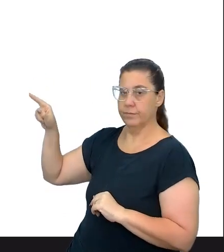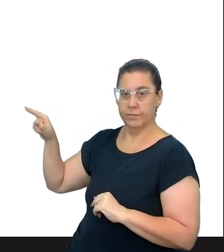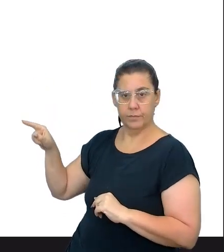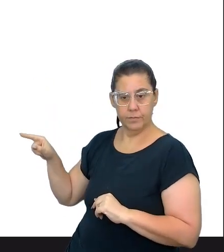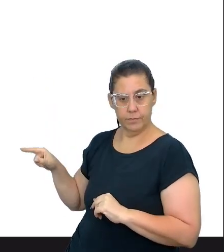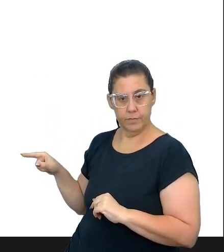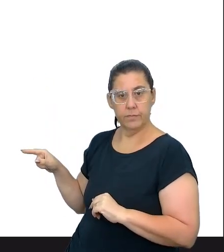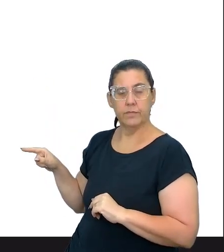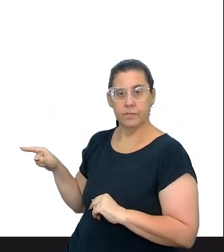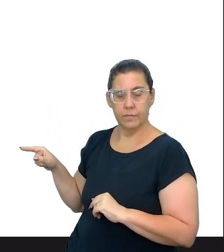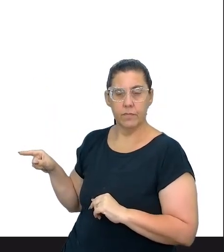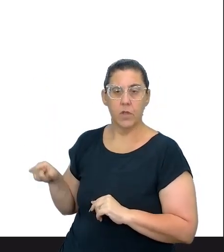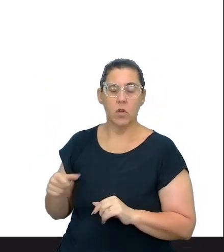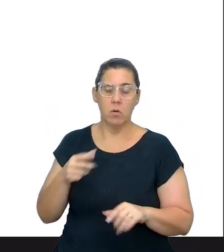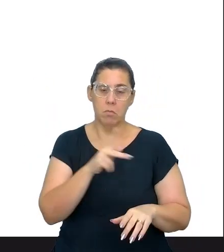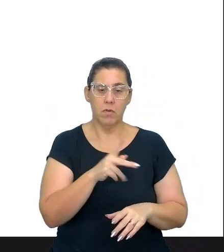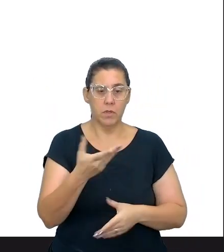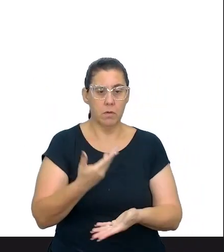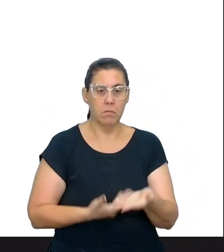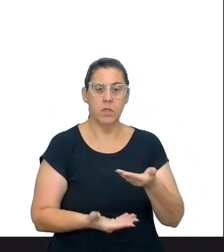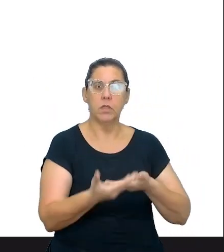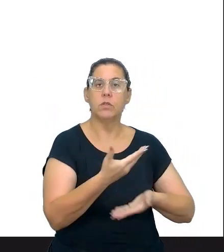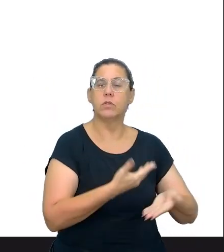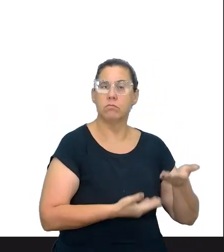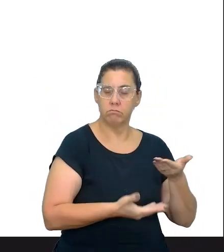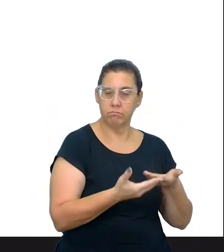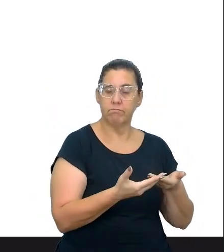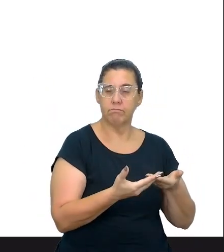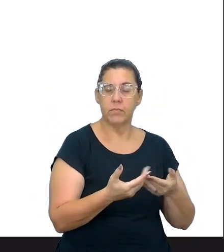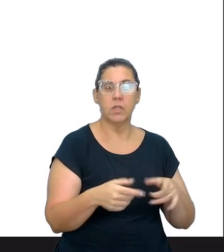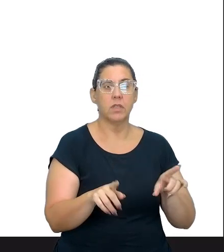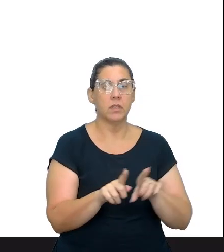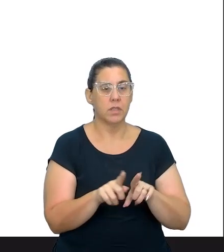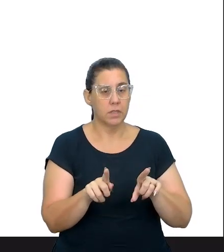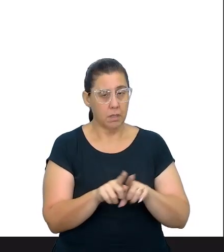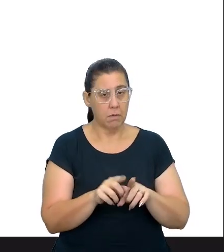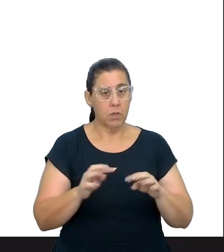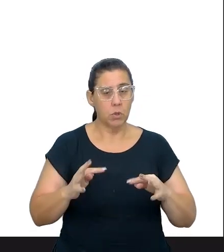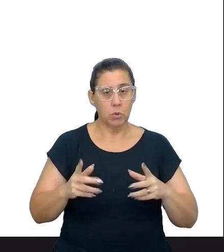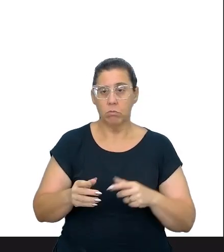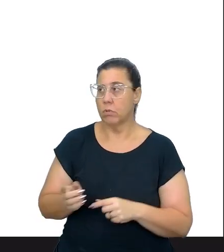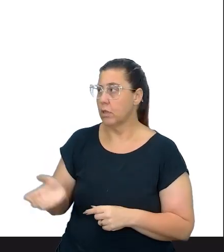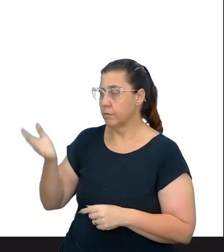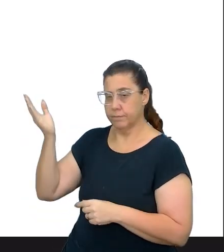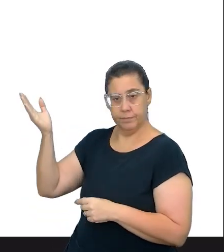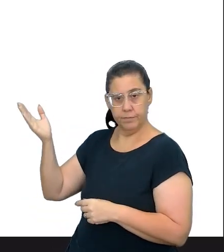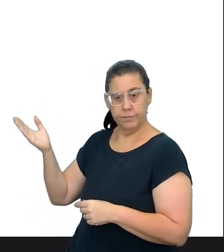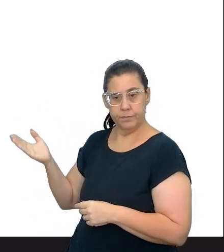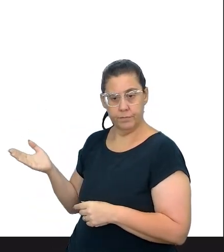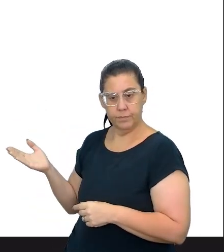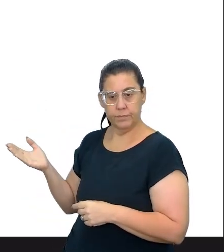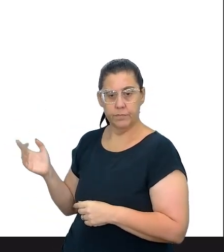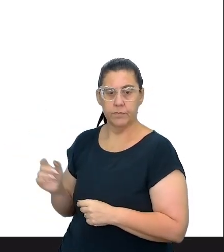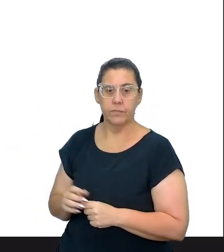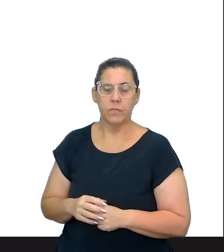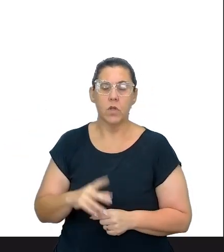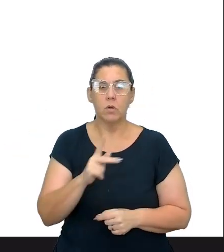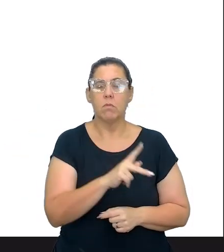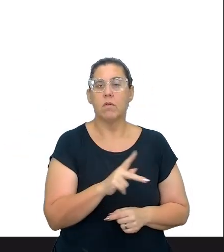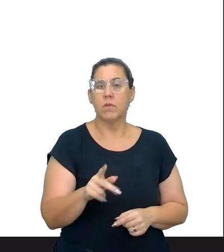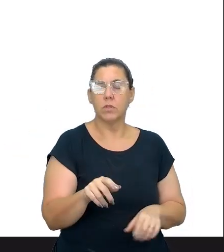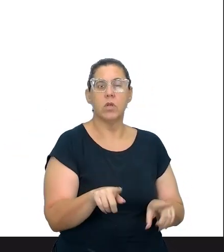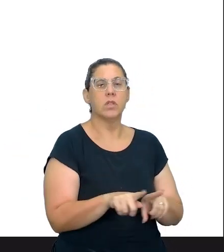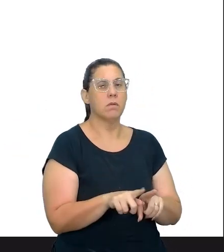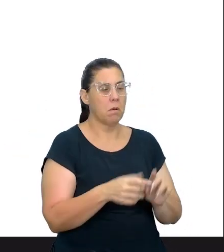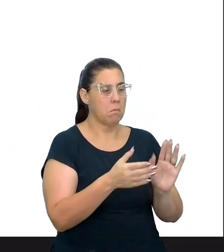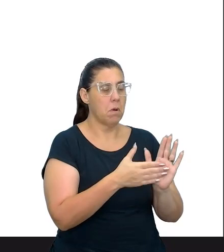professor na função de mediador, de facilitador, porque além dessas questões aqui disparadoras, o professor ainda pode